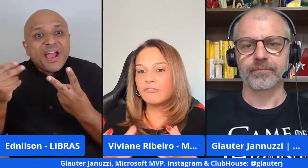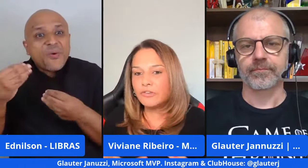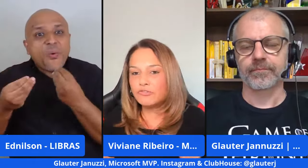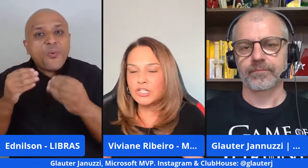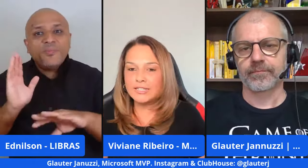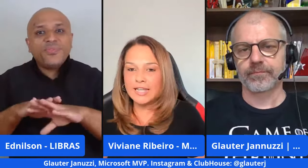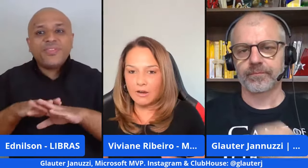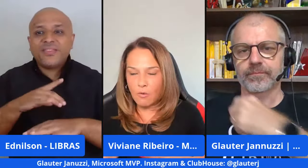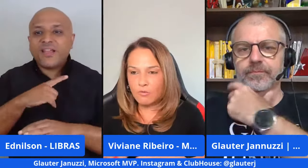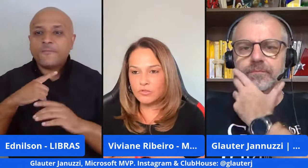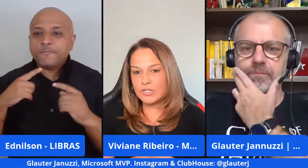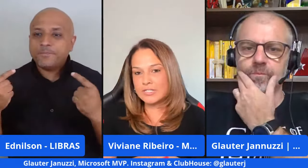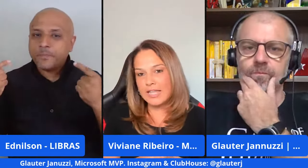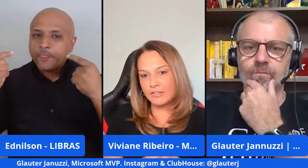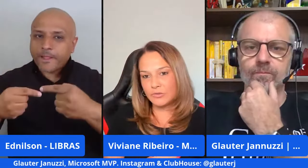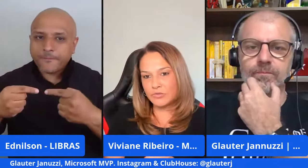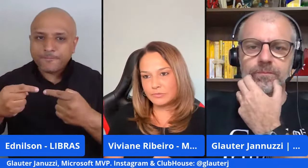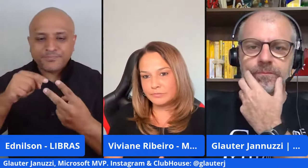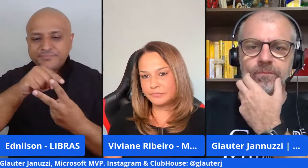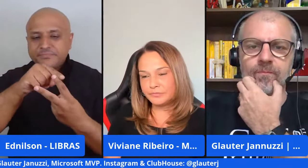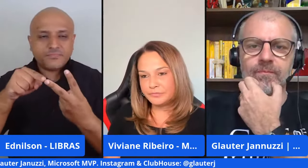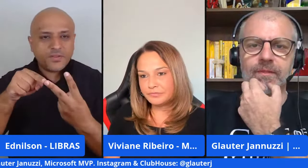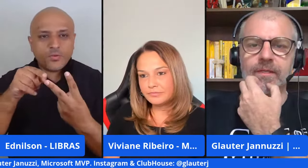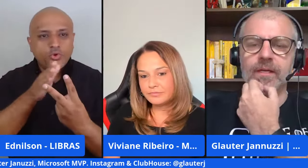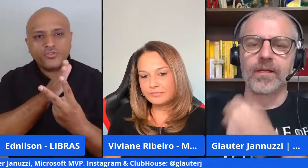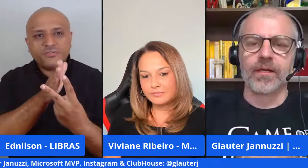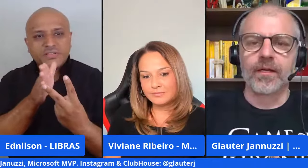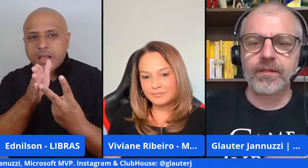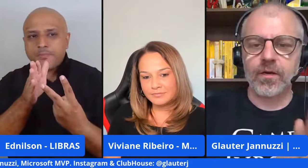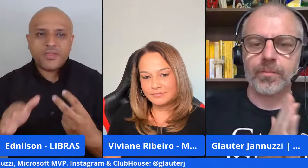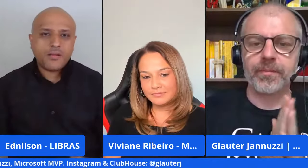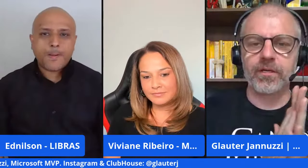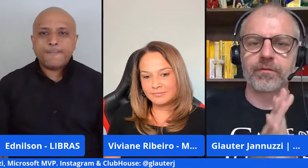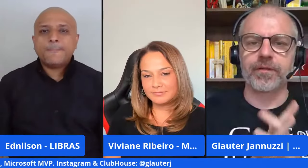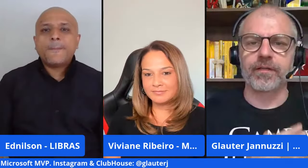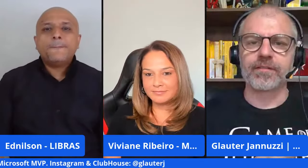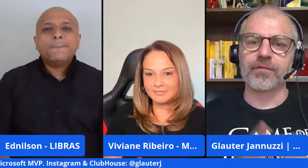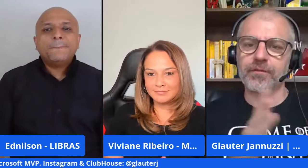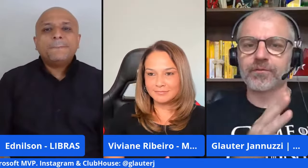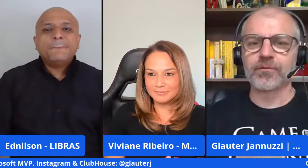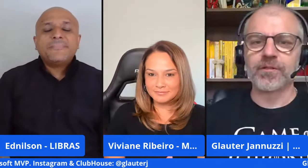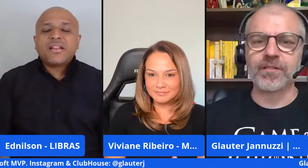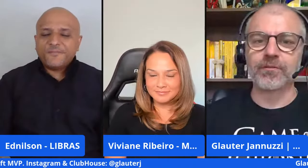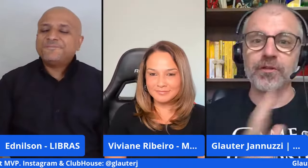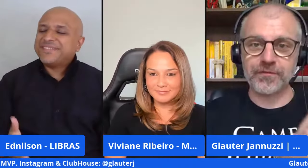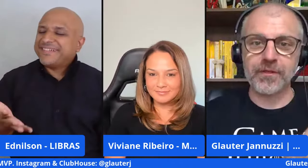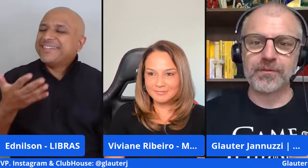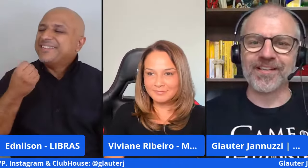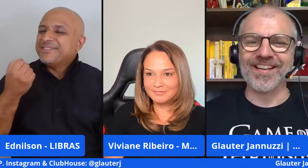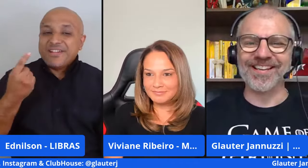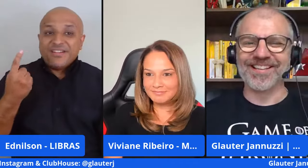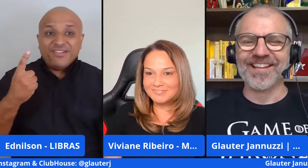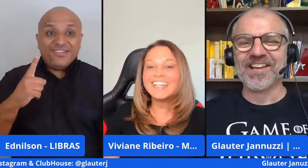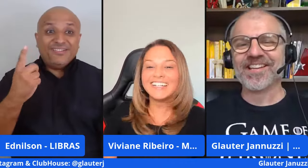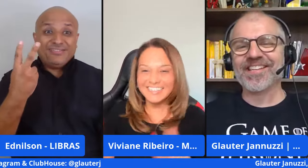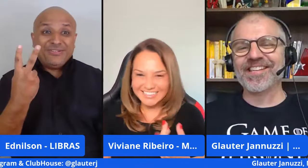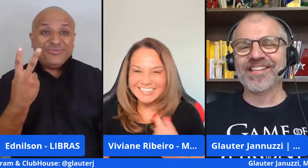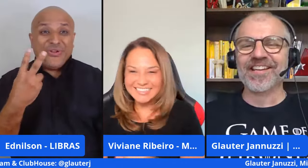sendo esse desafio de lidar com os dois lados então primeiro Viviane você falou dos dois eu tenho dois filhos